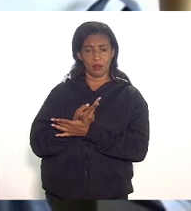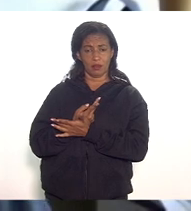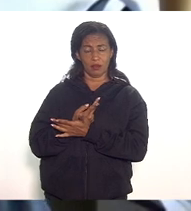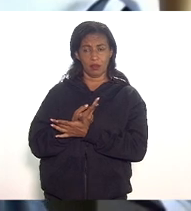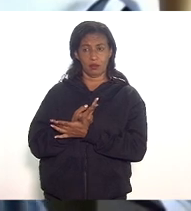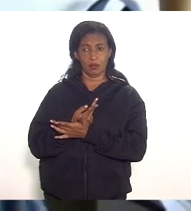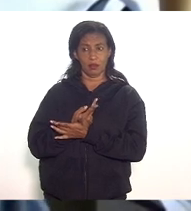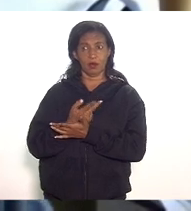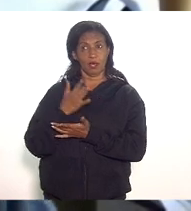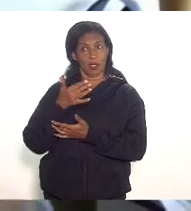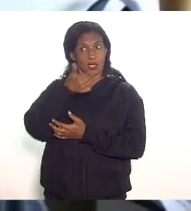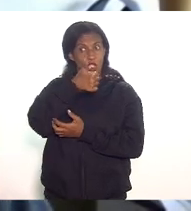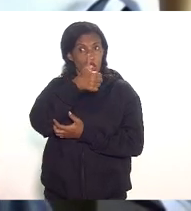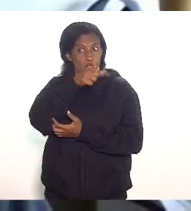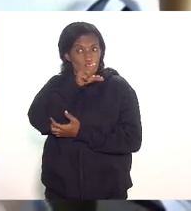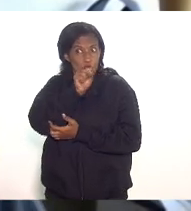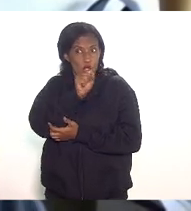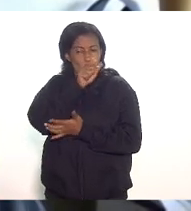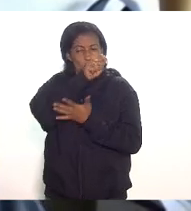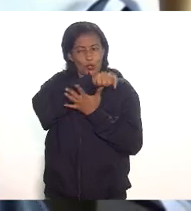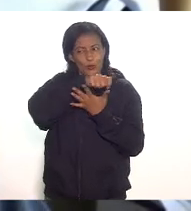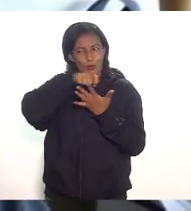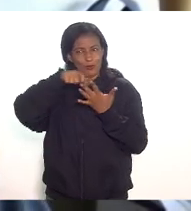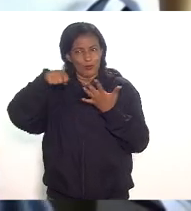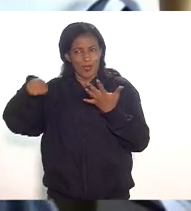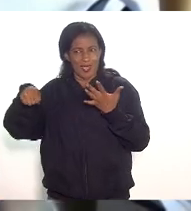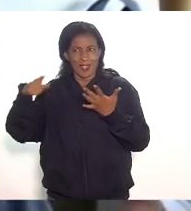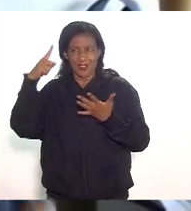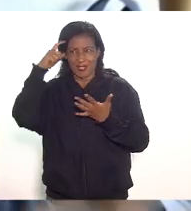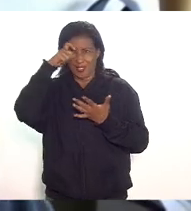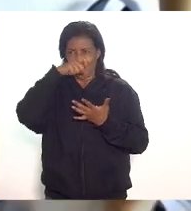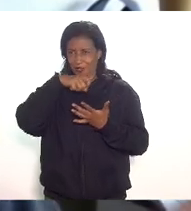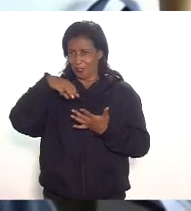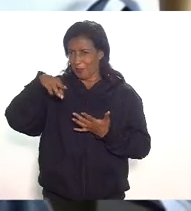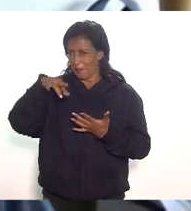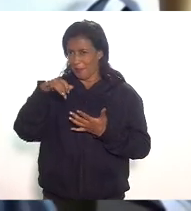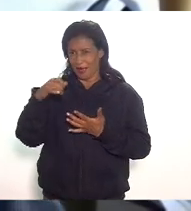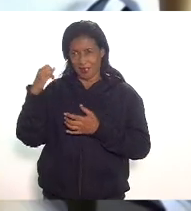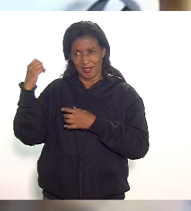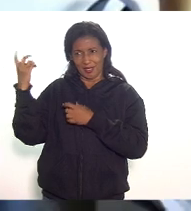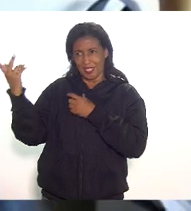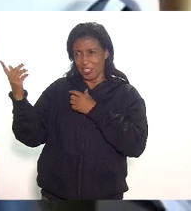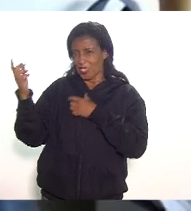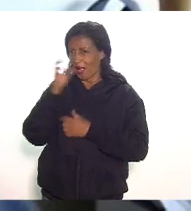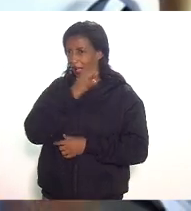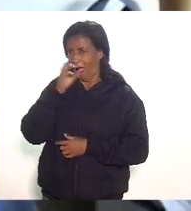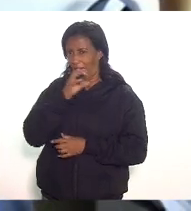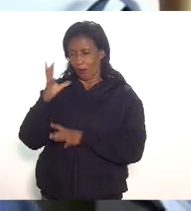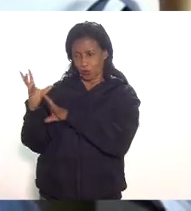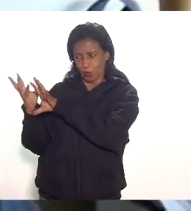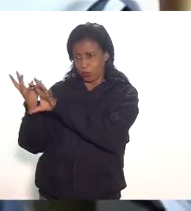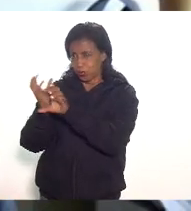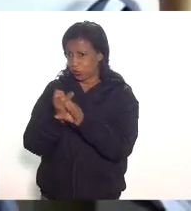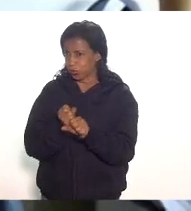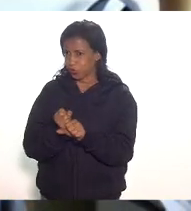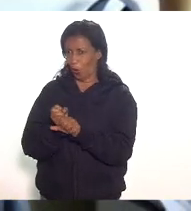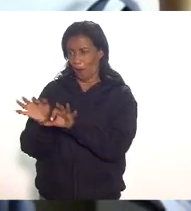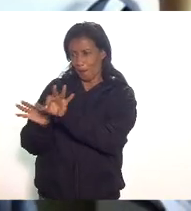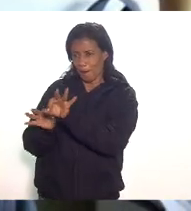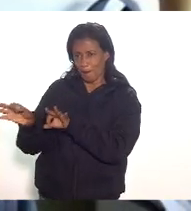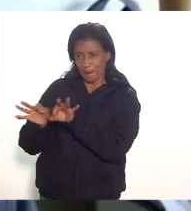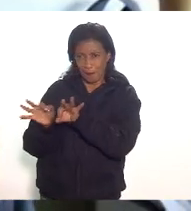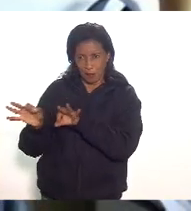prazo é 18 meses não se constrói não se constrói uma matriz em sumo produto da noite para o dia o senhor sabe disso